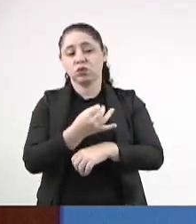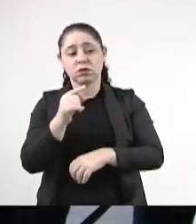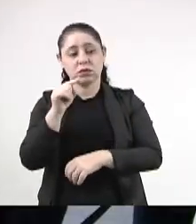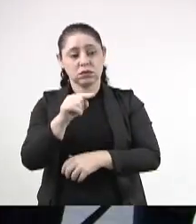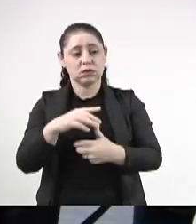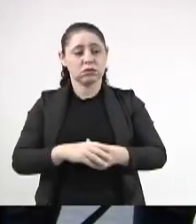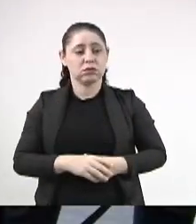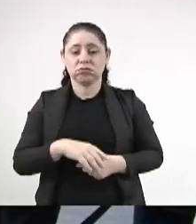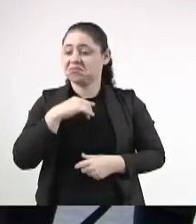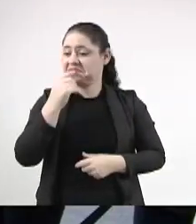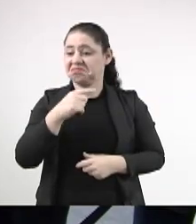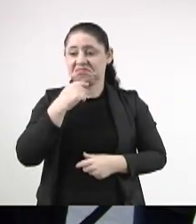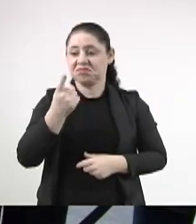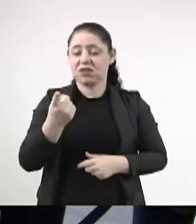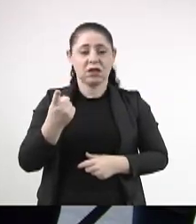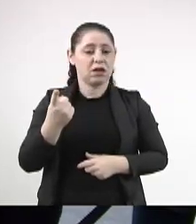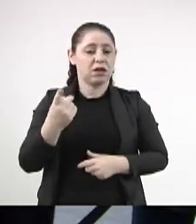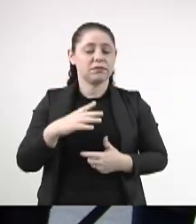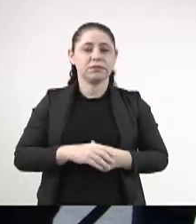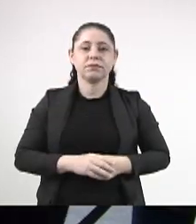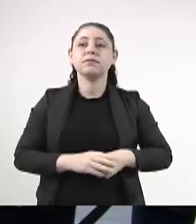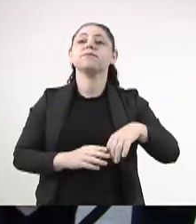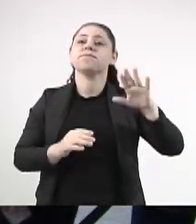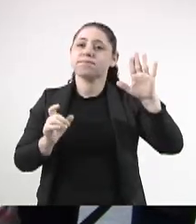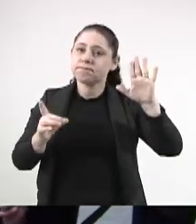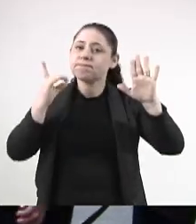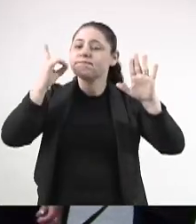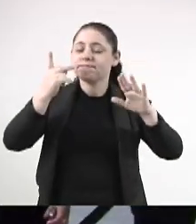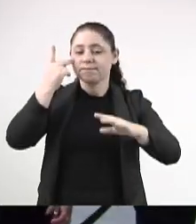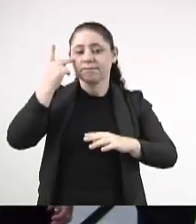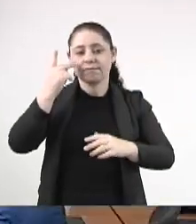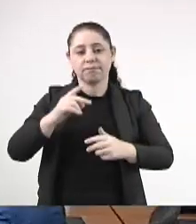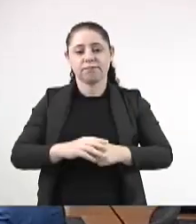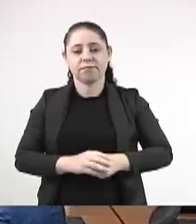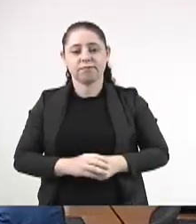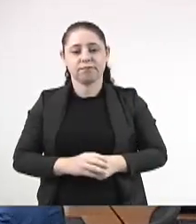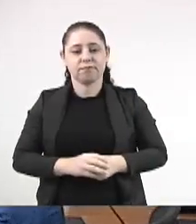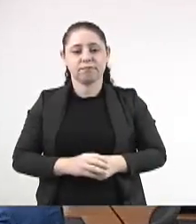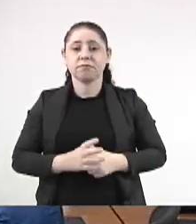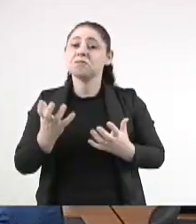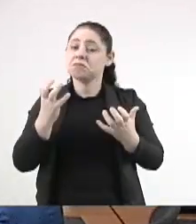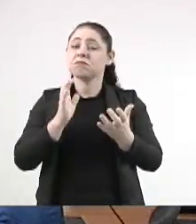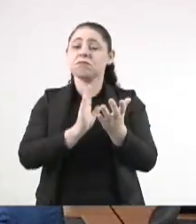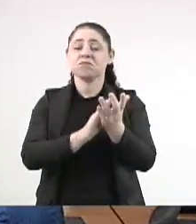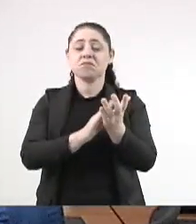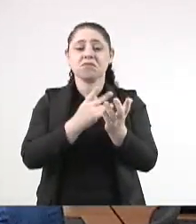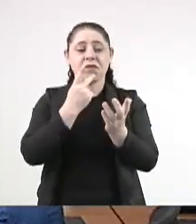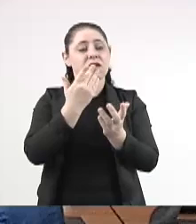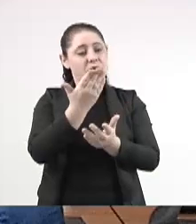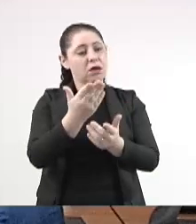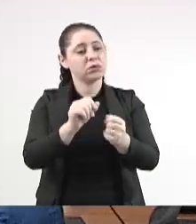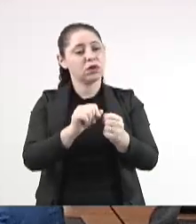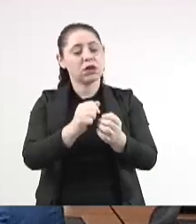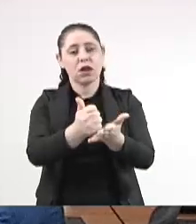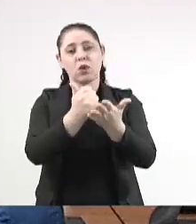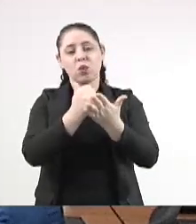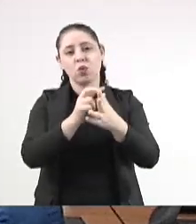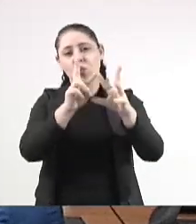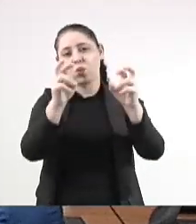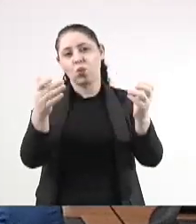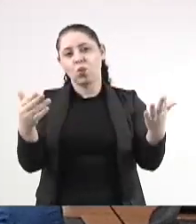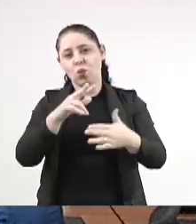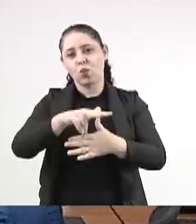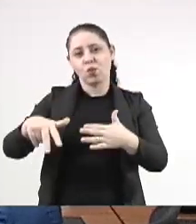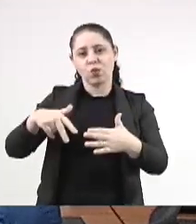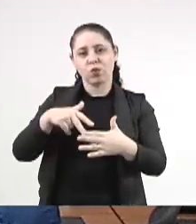que ninguém... Concede uma parte, Pois não, deputado Pedro Camp. Quero parabenizar a V. Exª por trazer esse assunto à